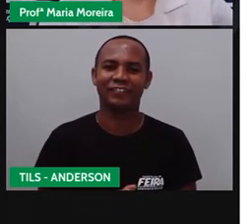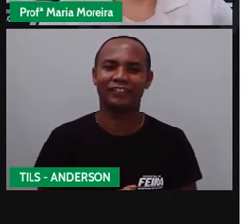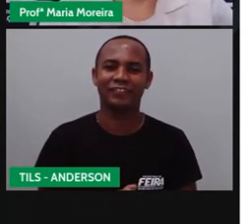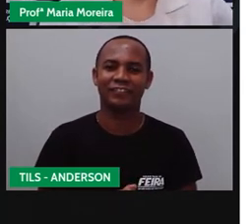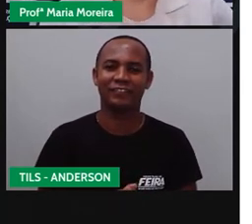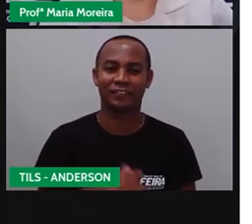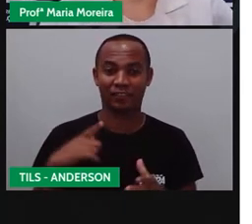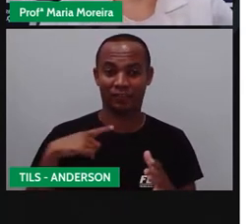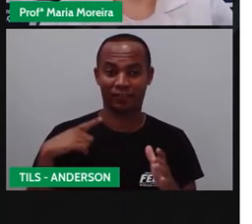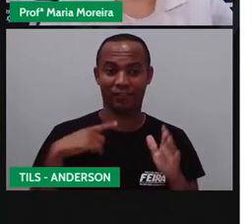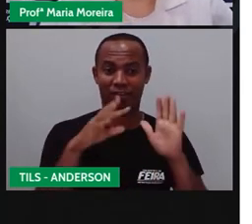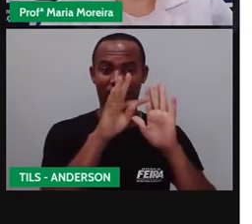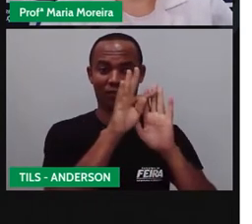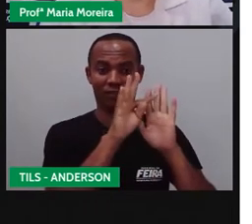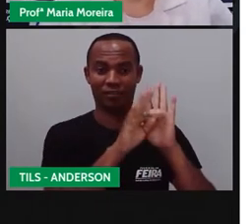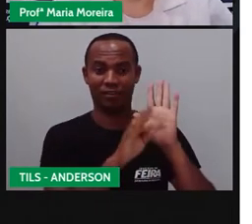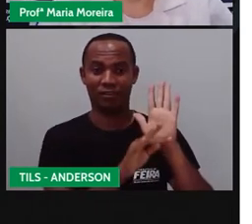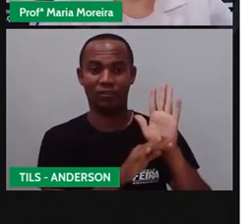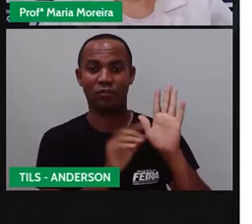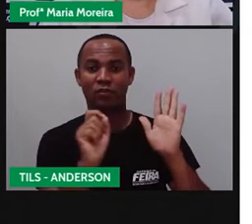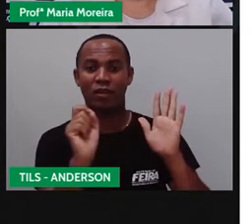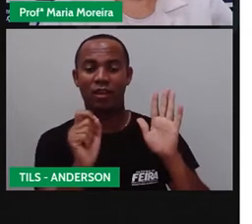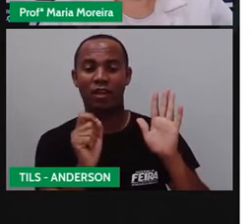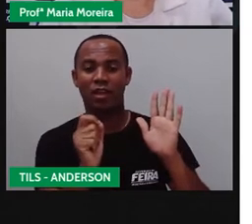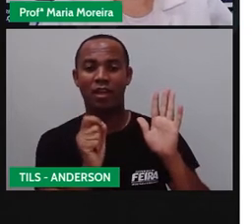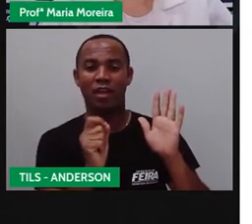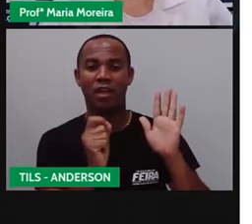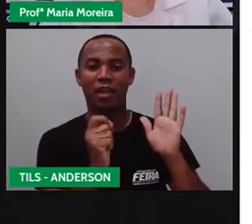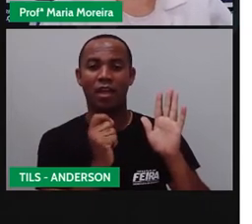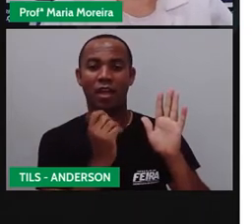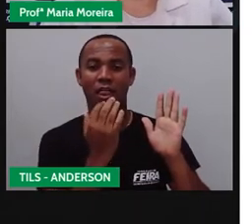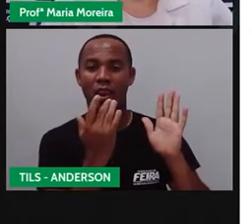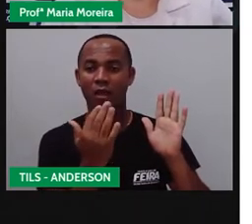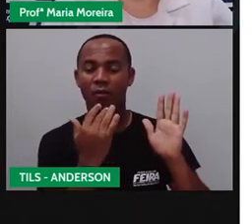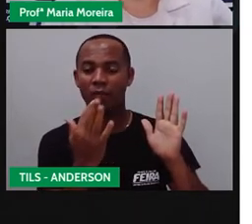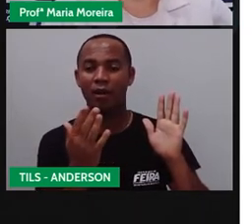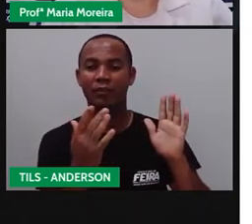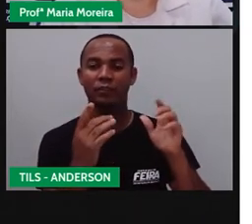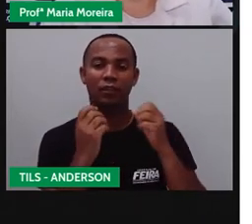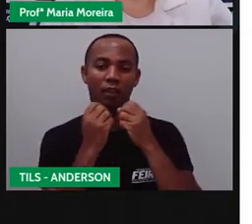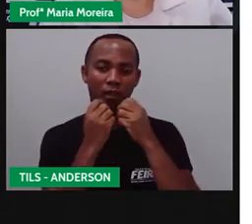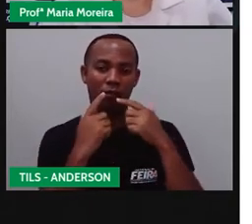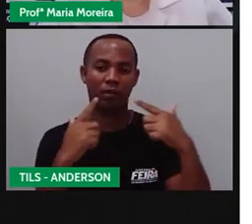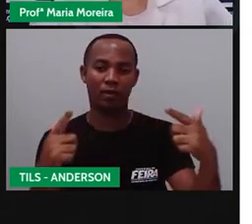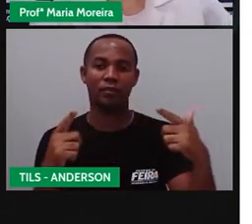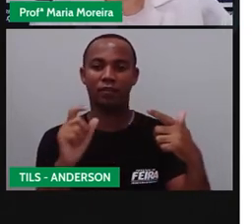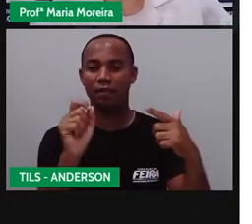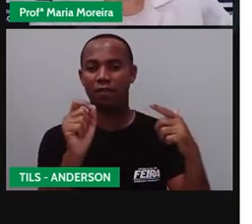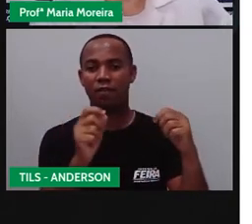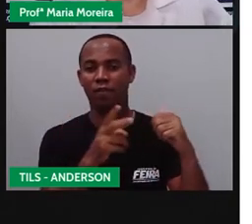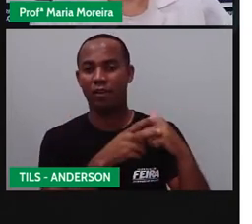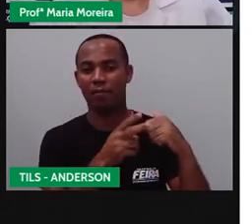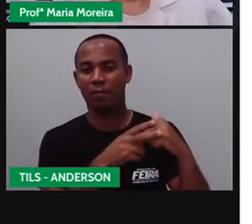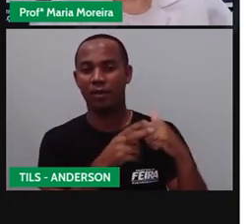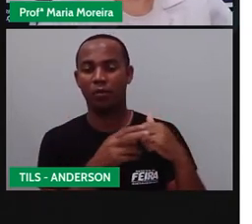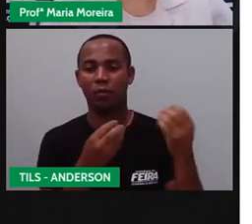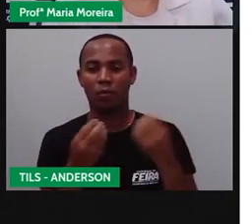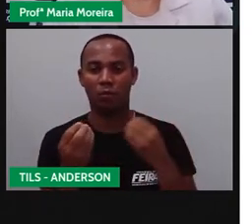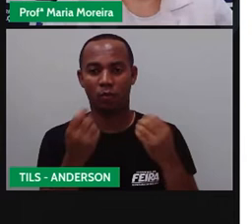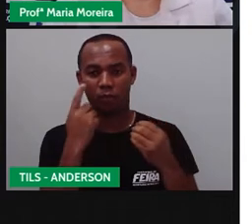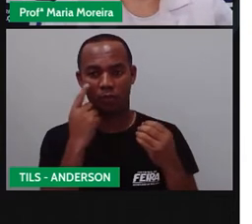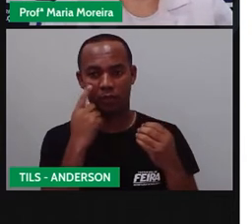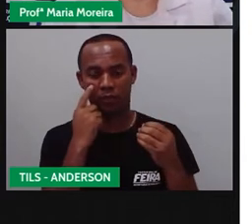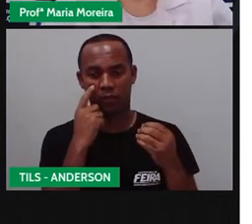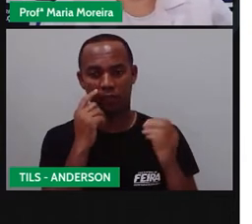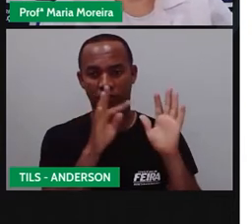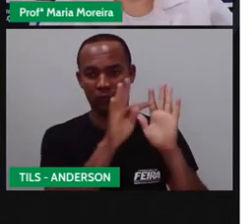Há textos, né? Que apresentam a linguagem verbal. E há textos que apresentam apenas a linguagem não verbal. Mas há